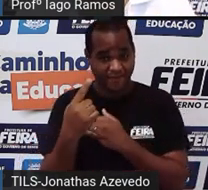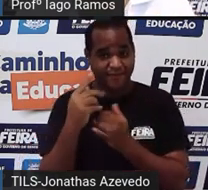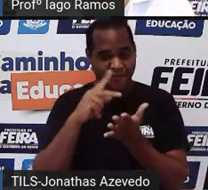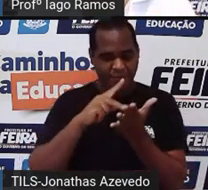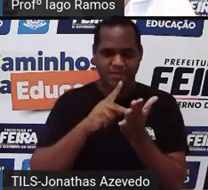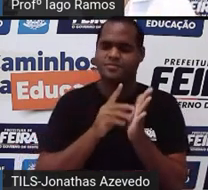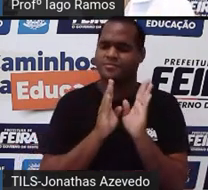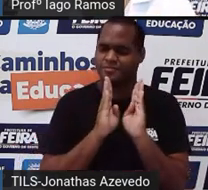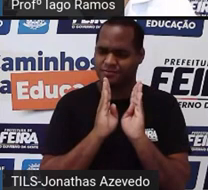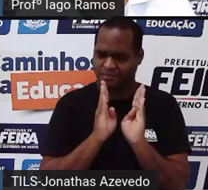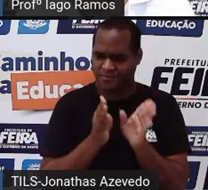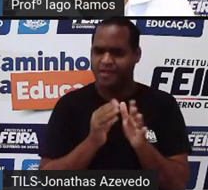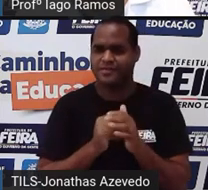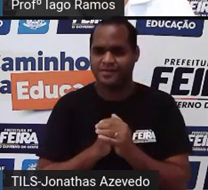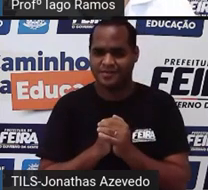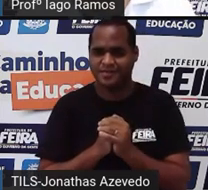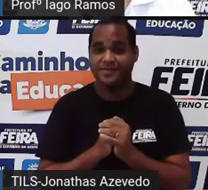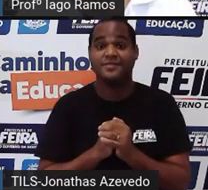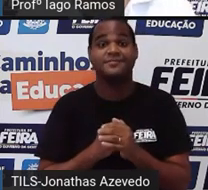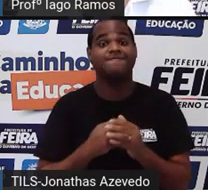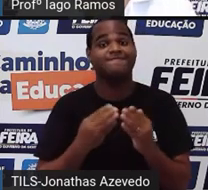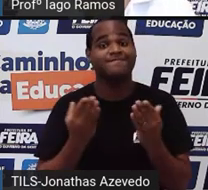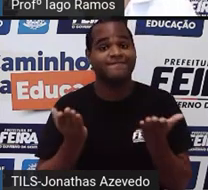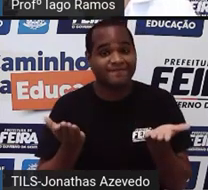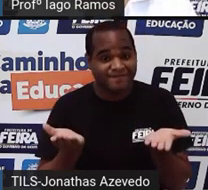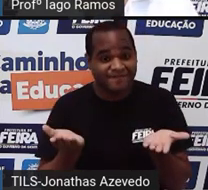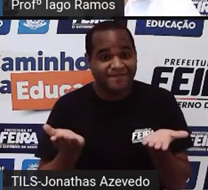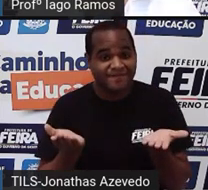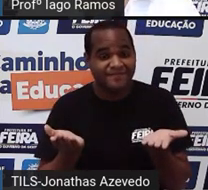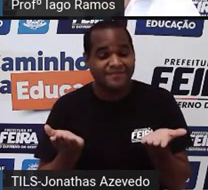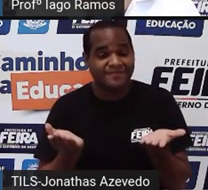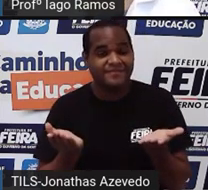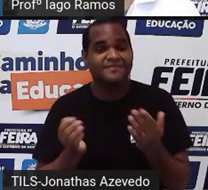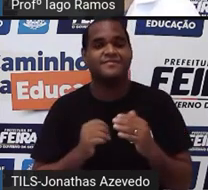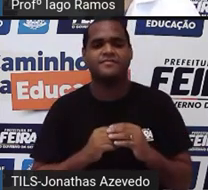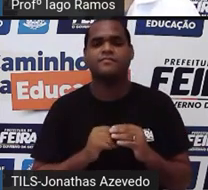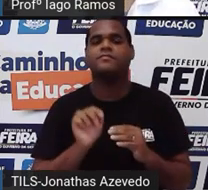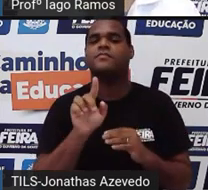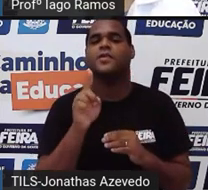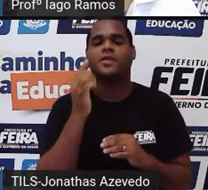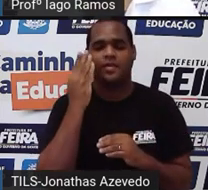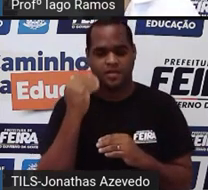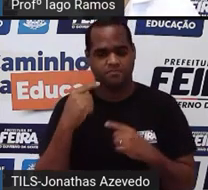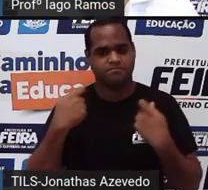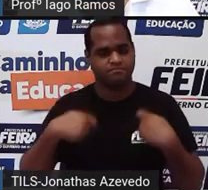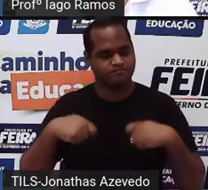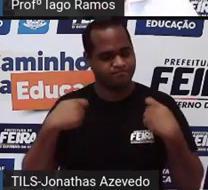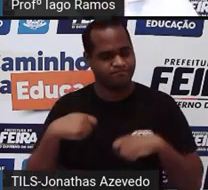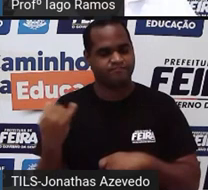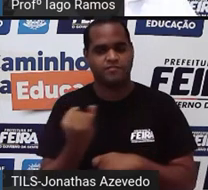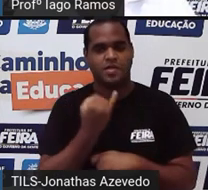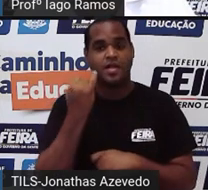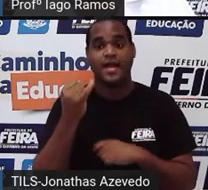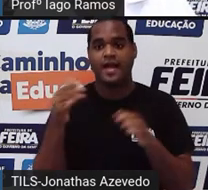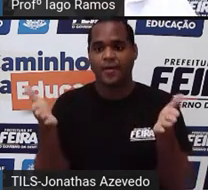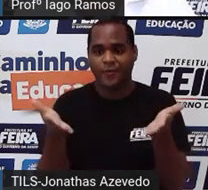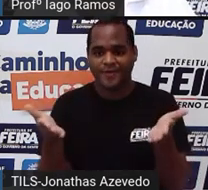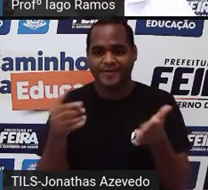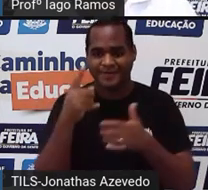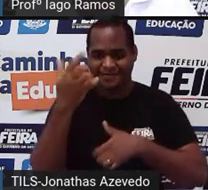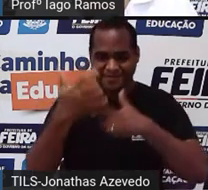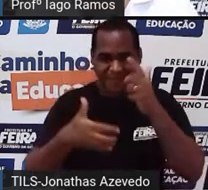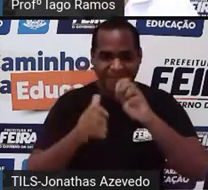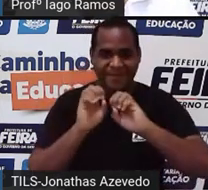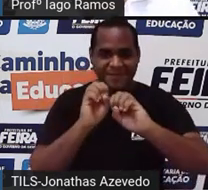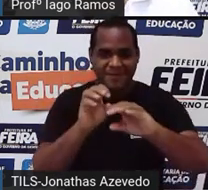geométricas planas. Então, né, o que a gente precisa saber até aqui, até esse momento dessa